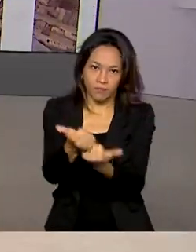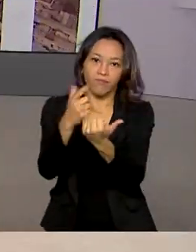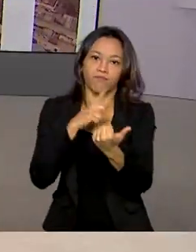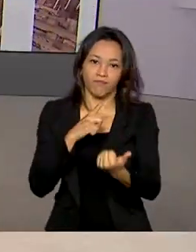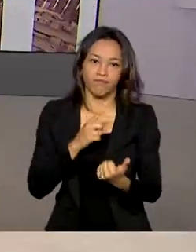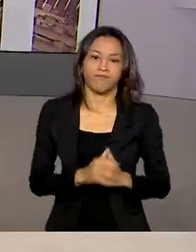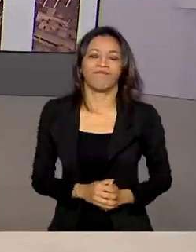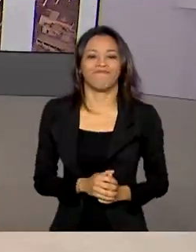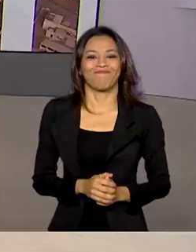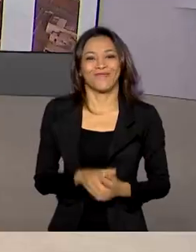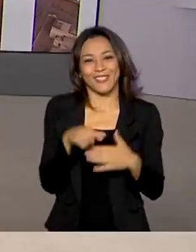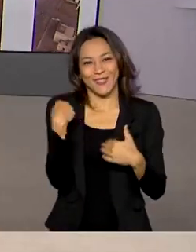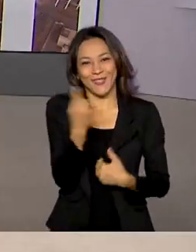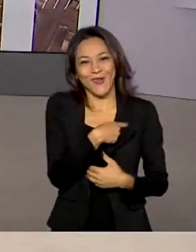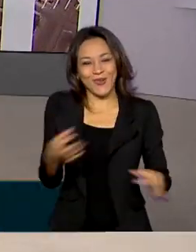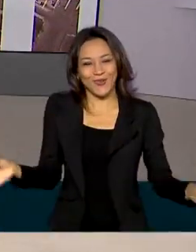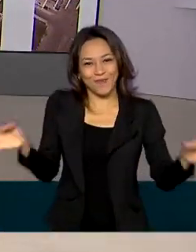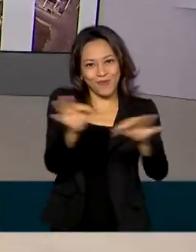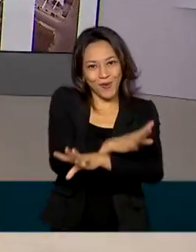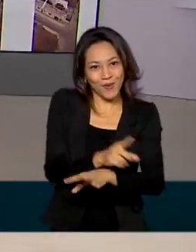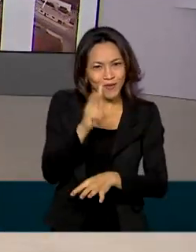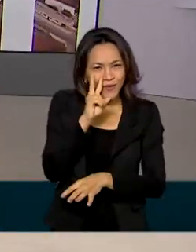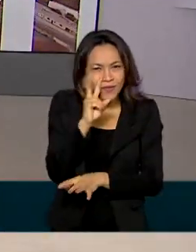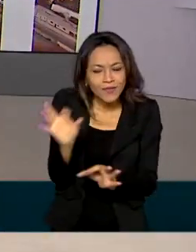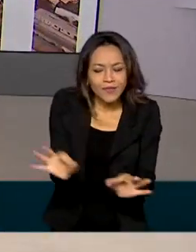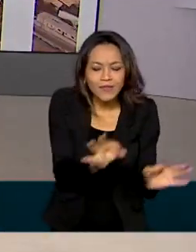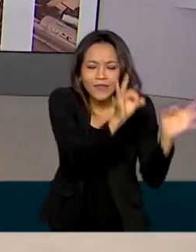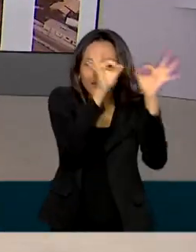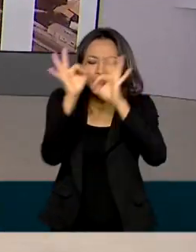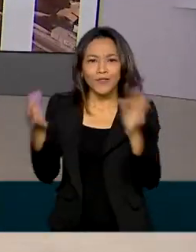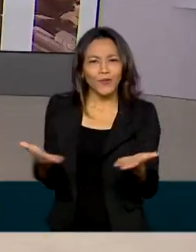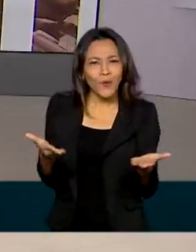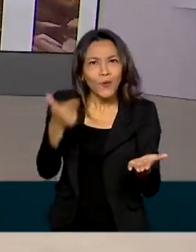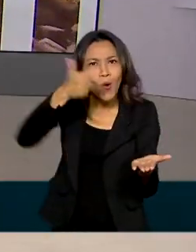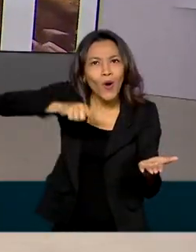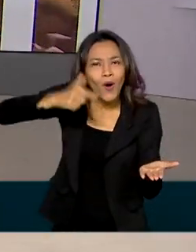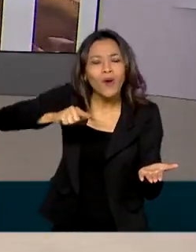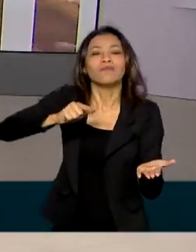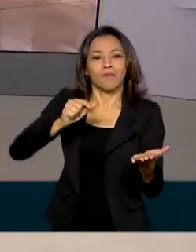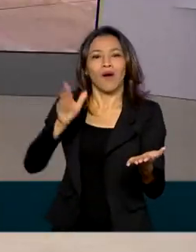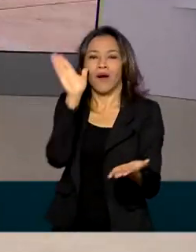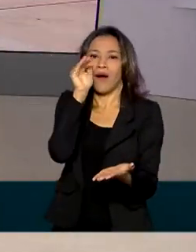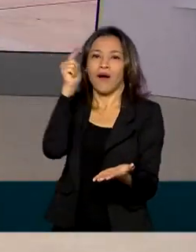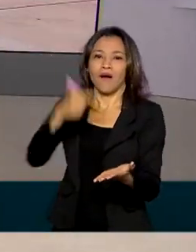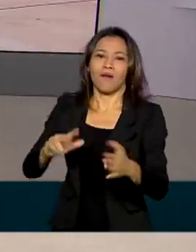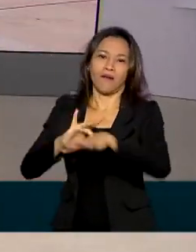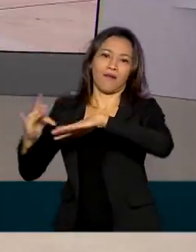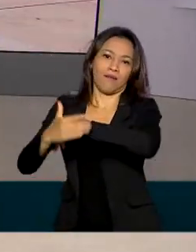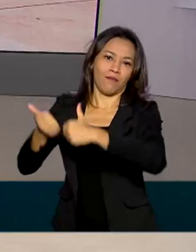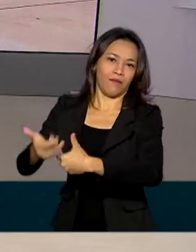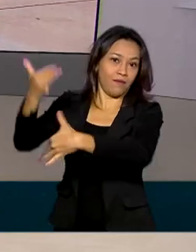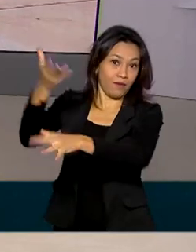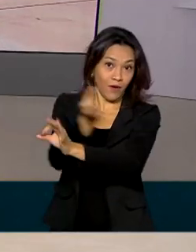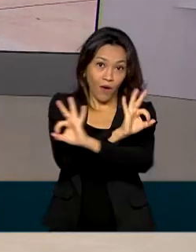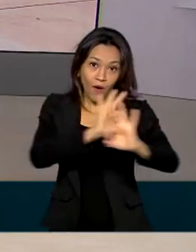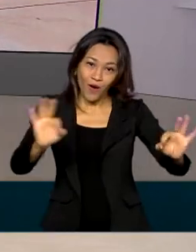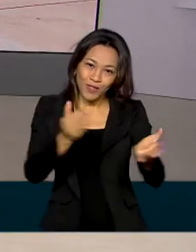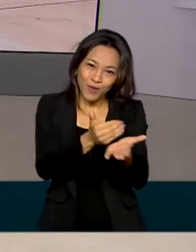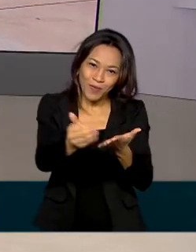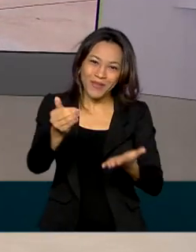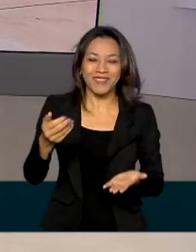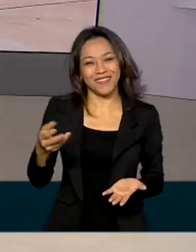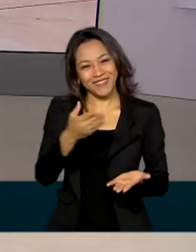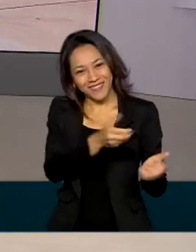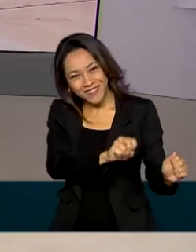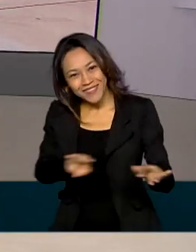E o Brasil em Dia termina aqui. As reportagens de hoje você confere em nossas redes sociais. Um ótimo início de semana para você.